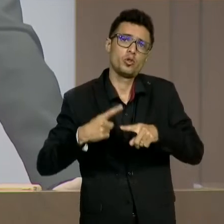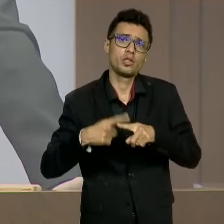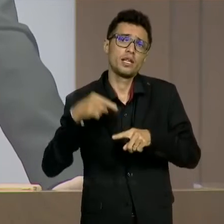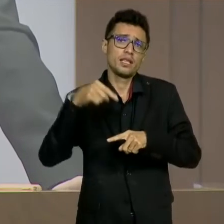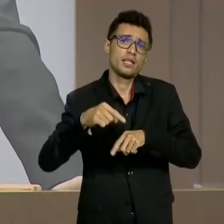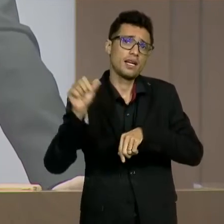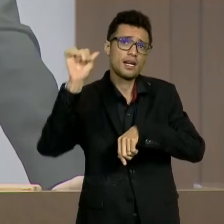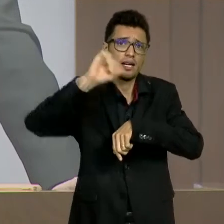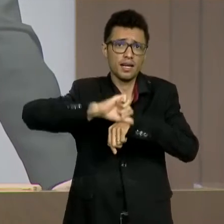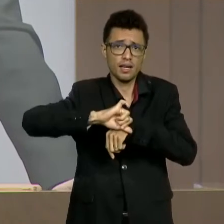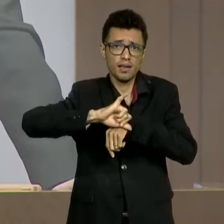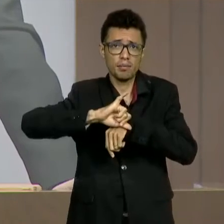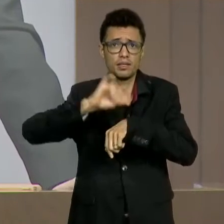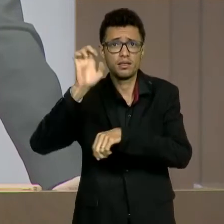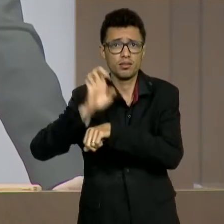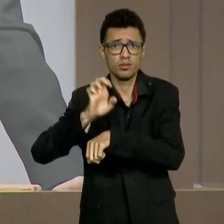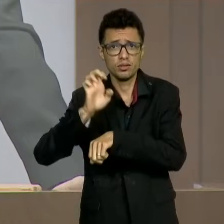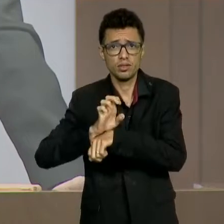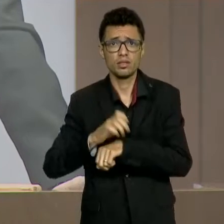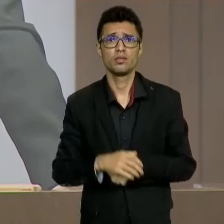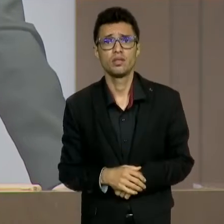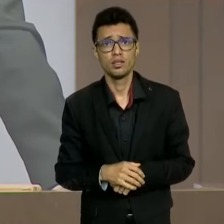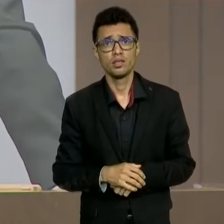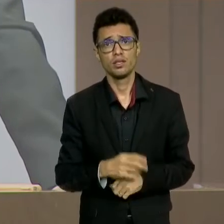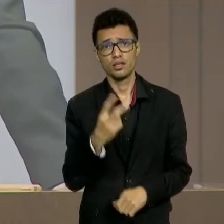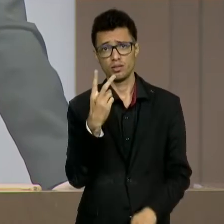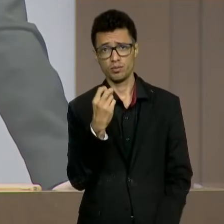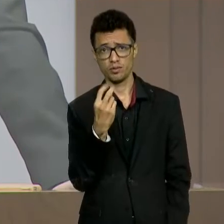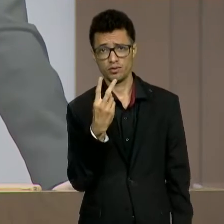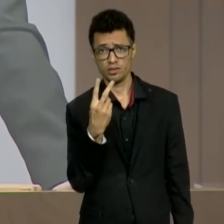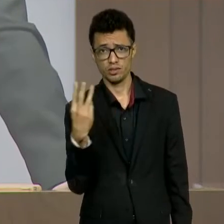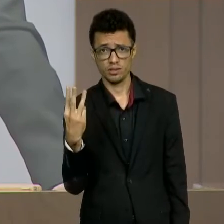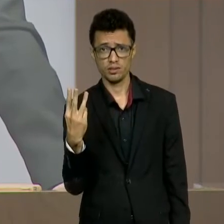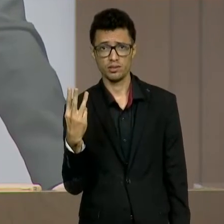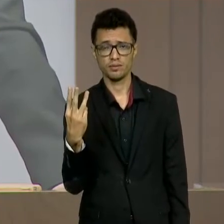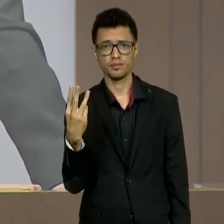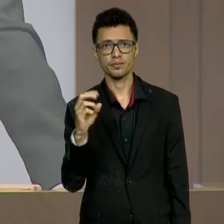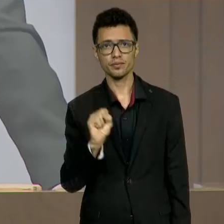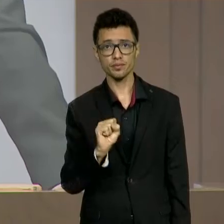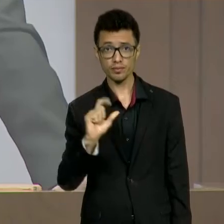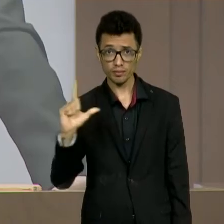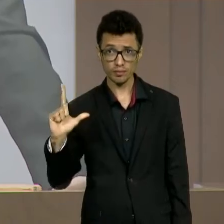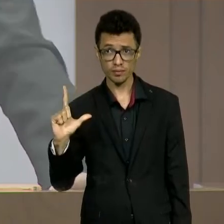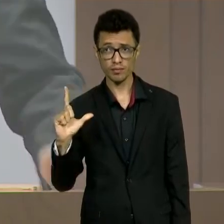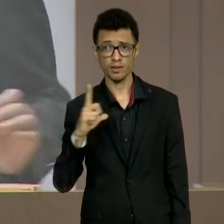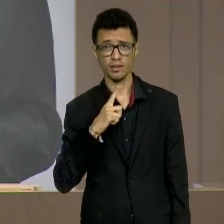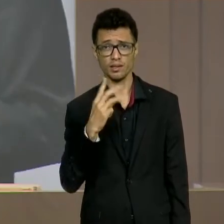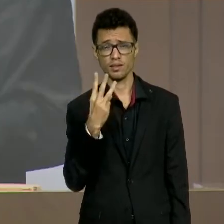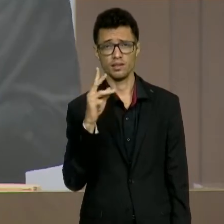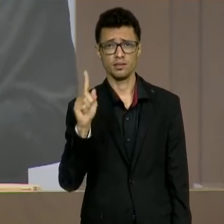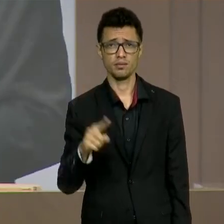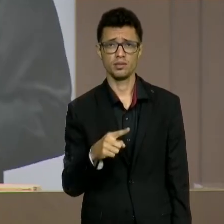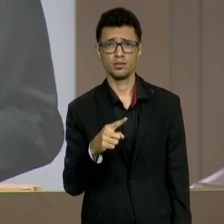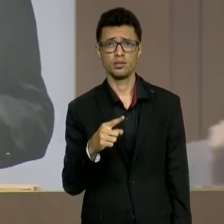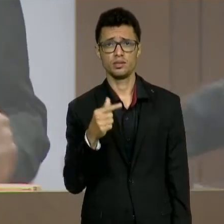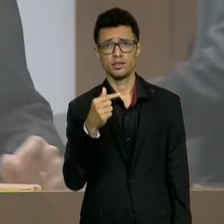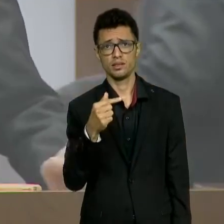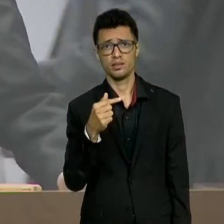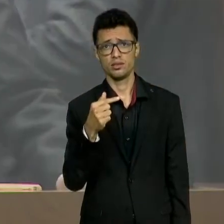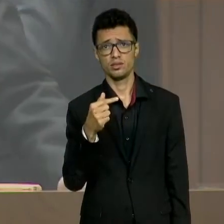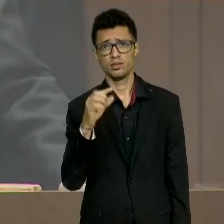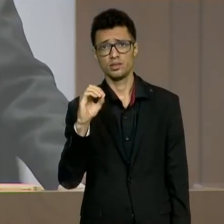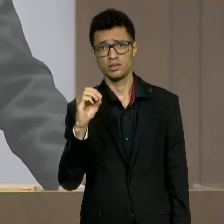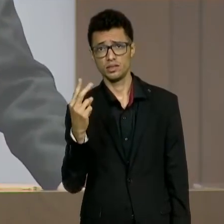Em 2023, São Luís tem 3.702 crianças em creches